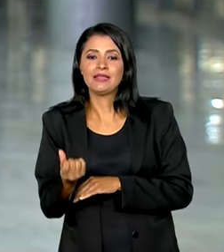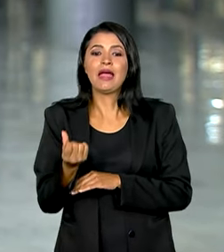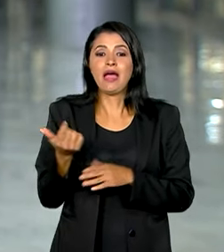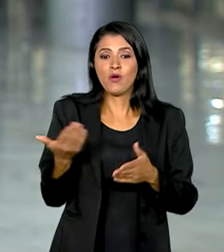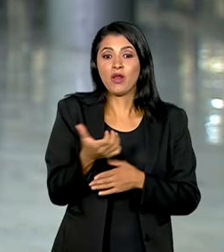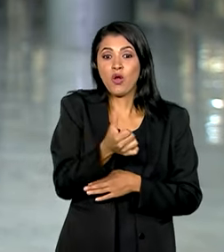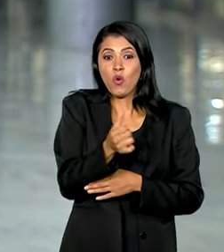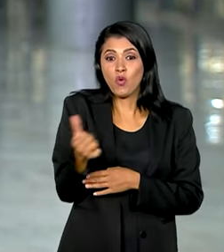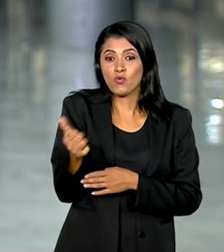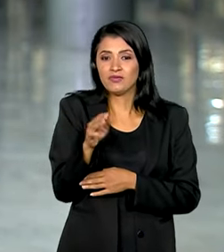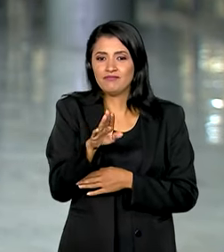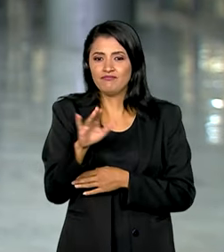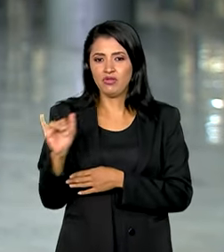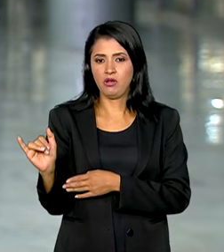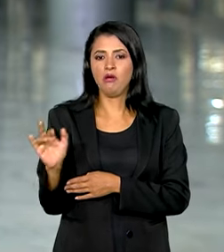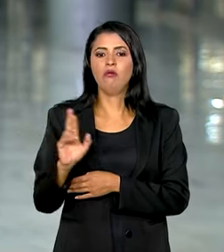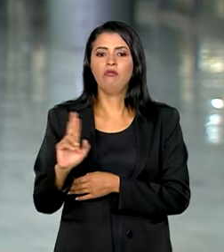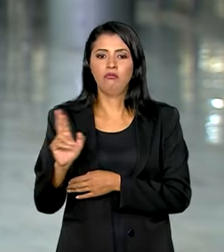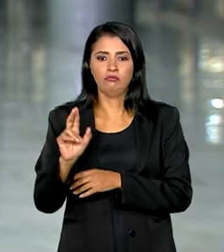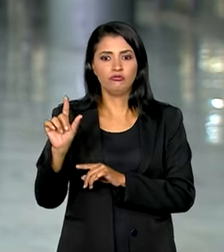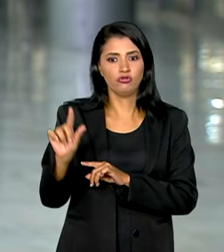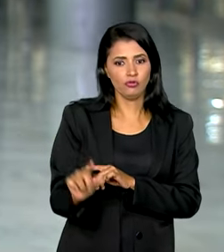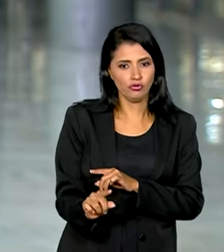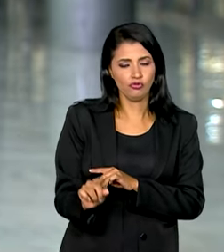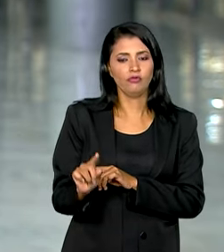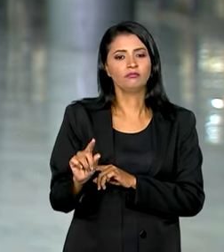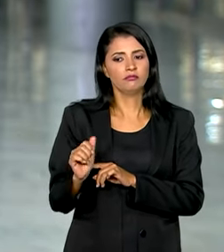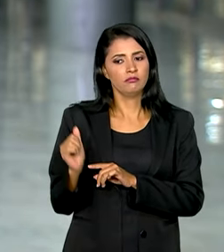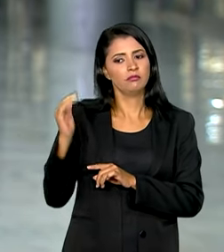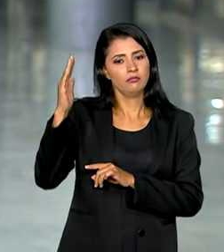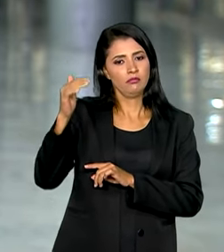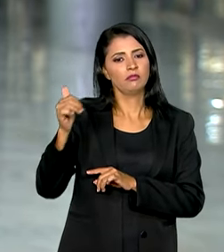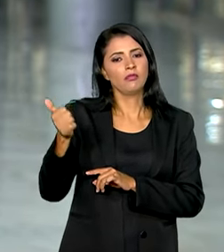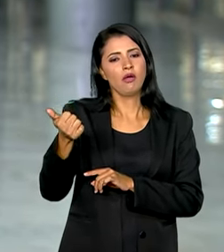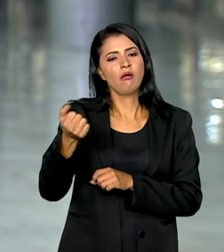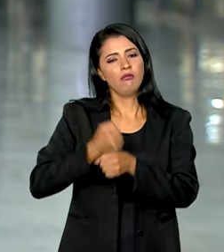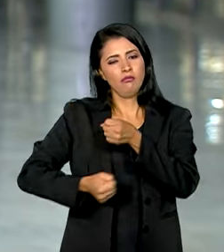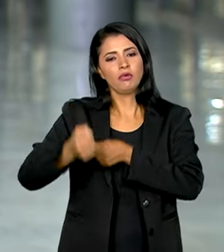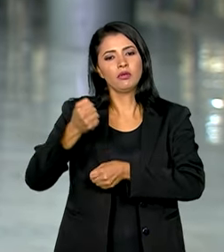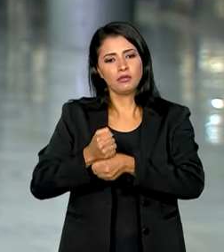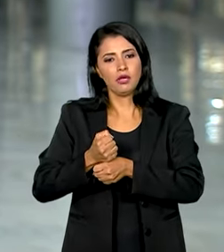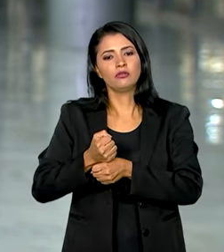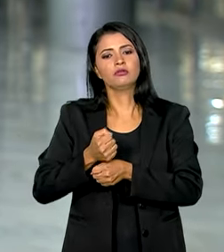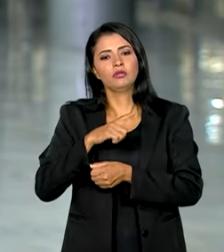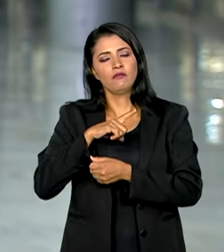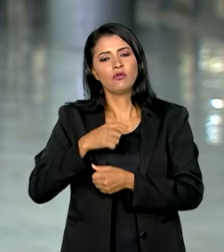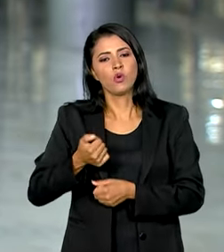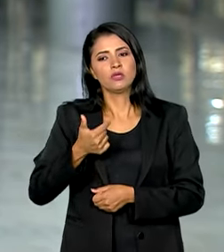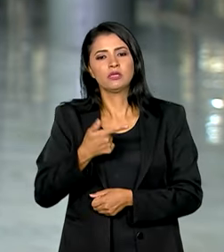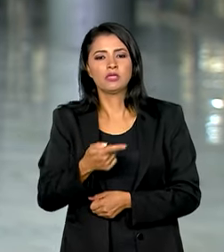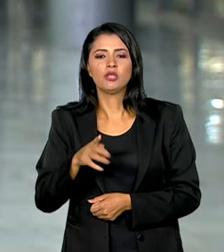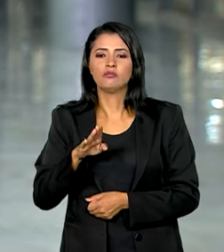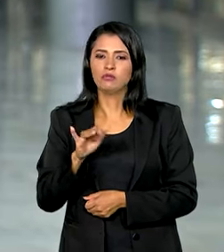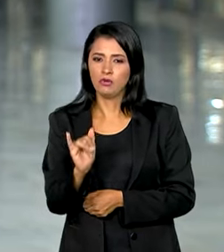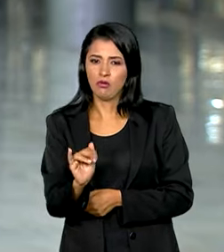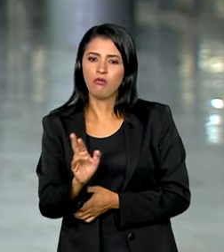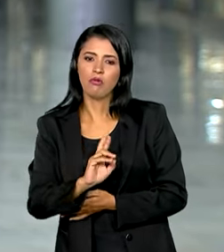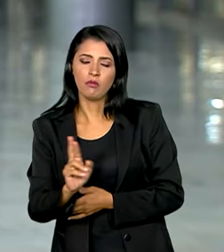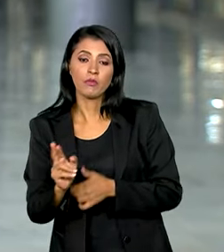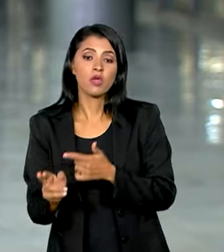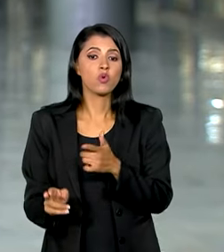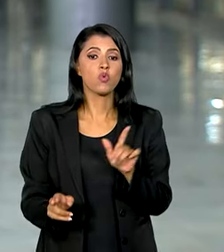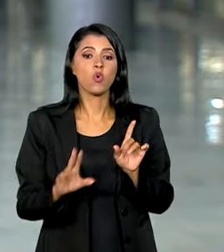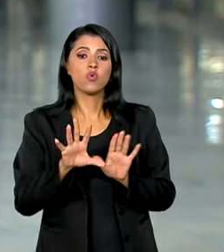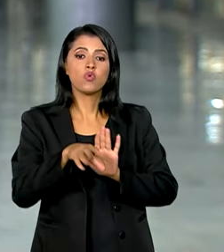bilhões, ainda assim em valor bem superior ao do ano passado, que registrou quase R 7 bilhões. Já as outras